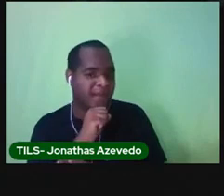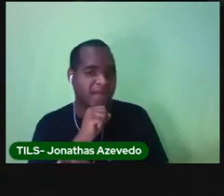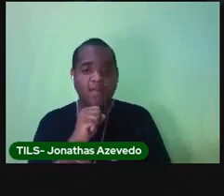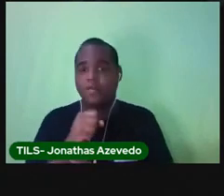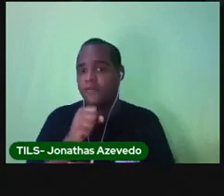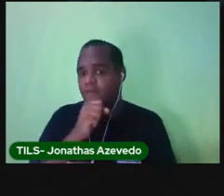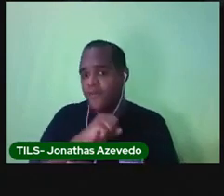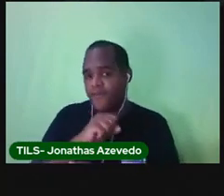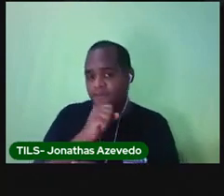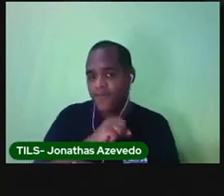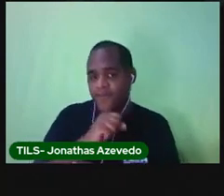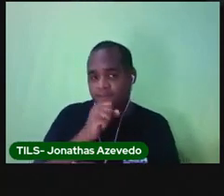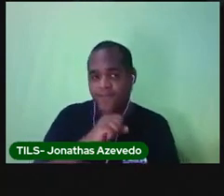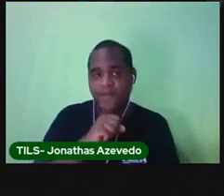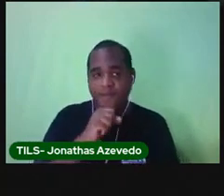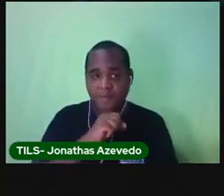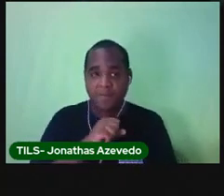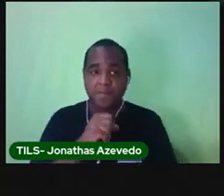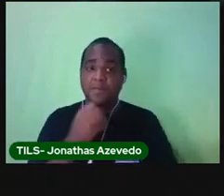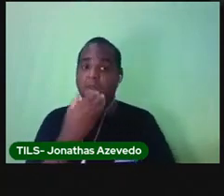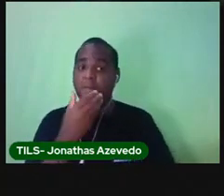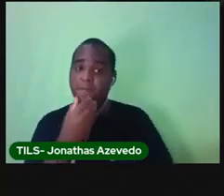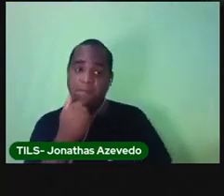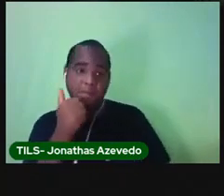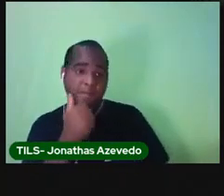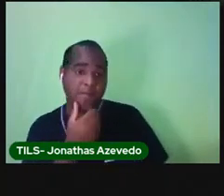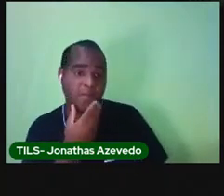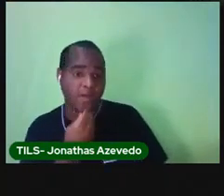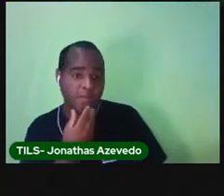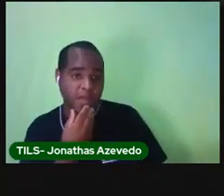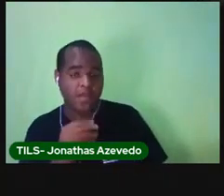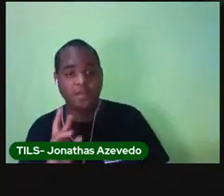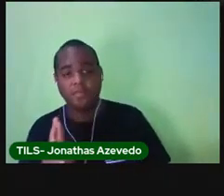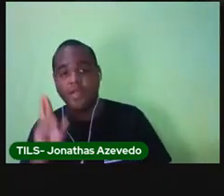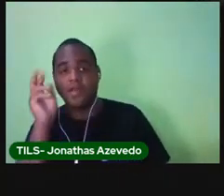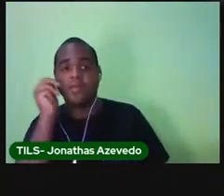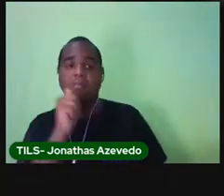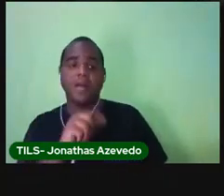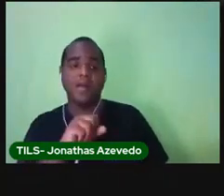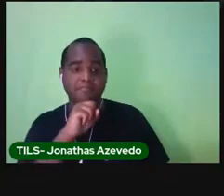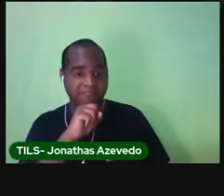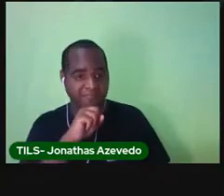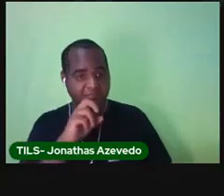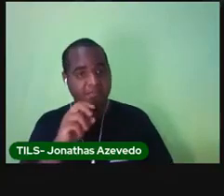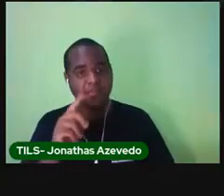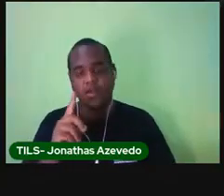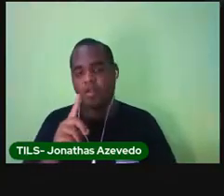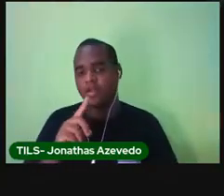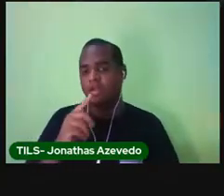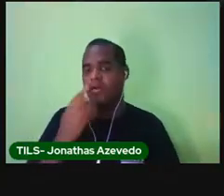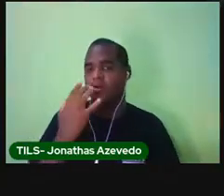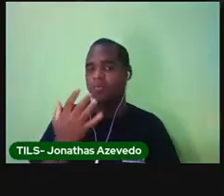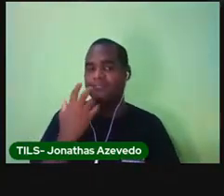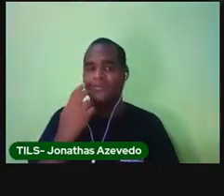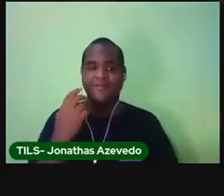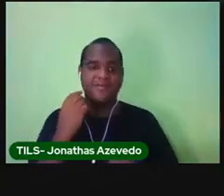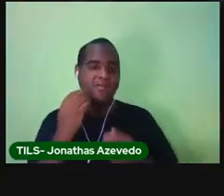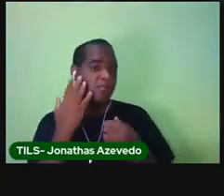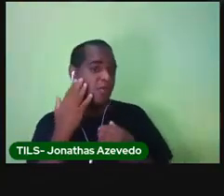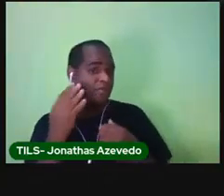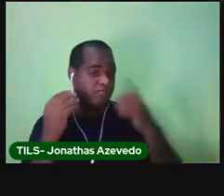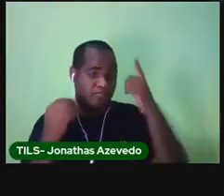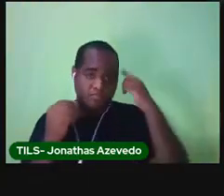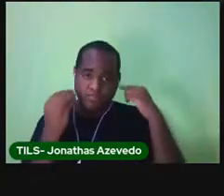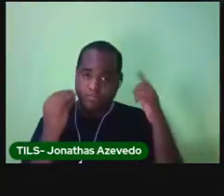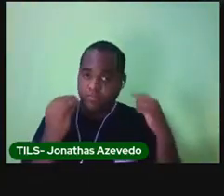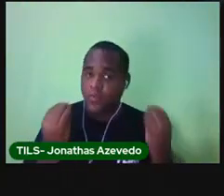avós, que são da parte da mãe, da parte do pai, a cor da nossa pele, como é o nosso